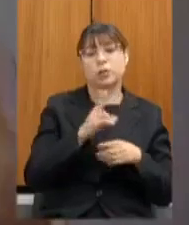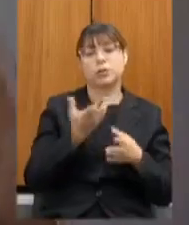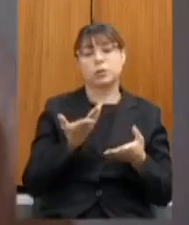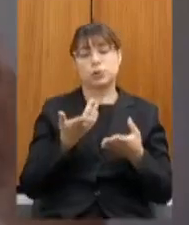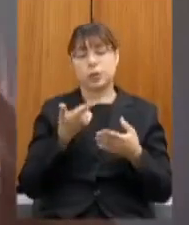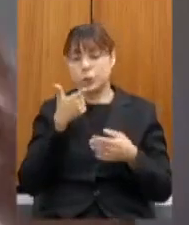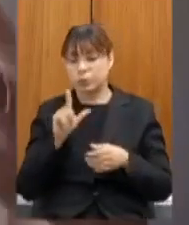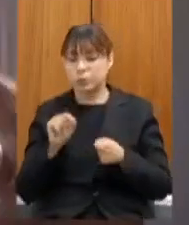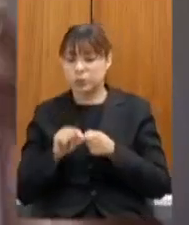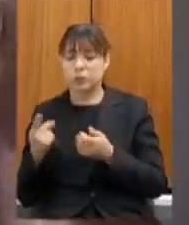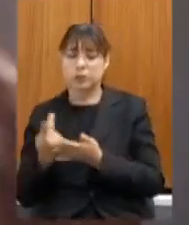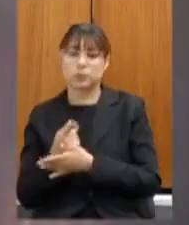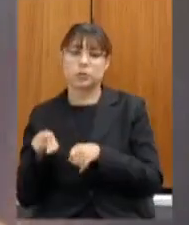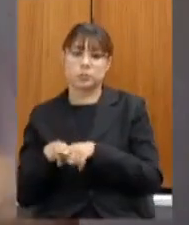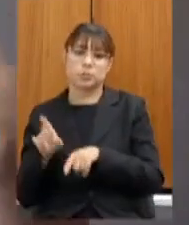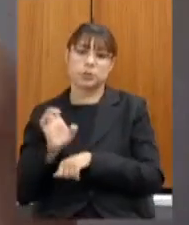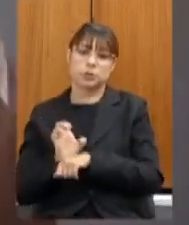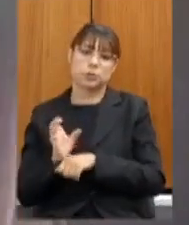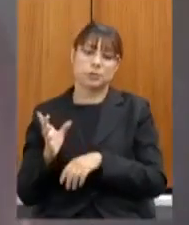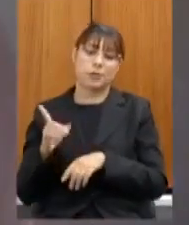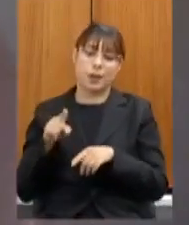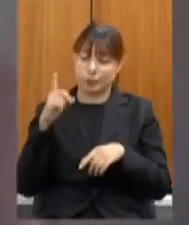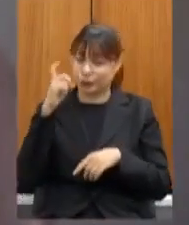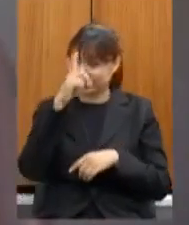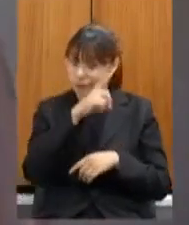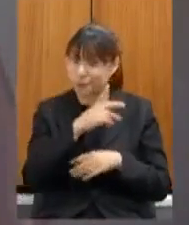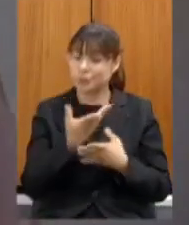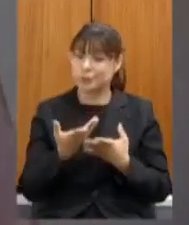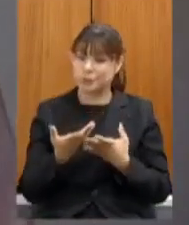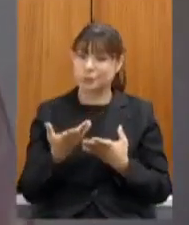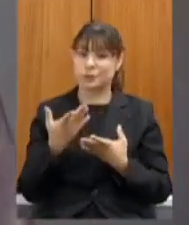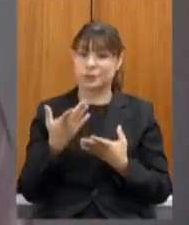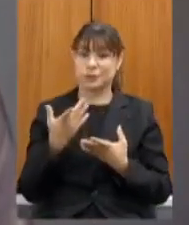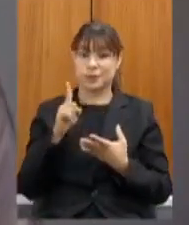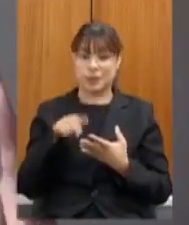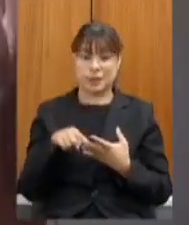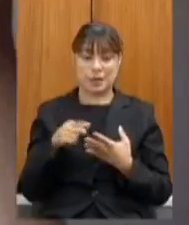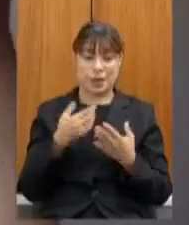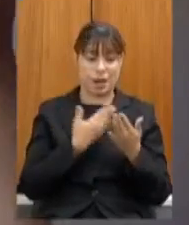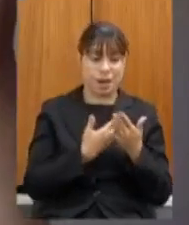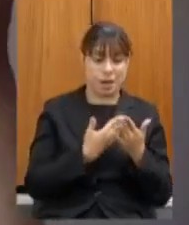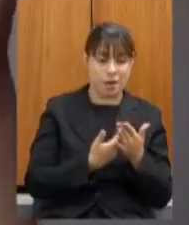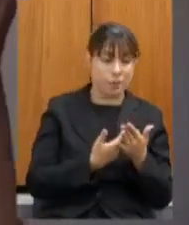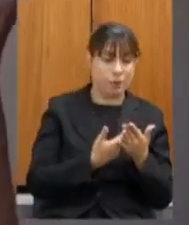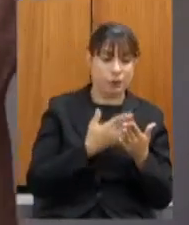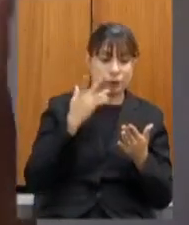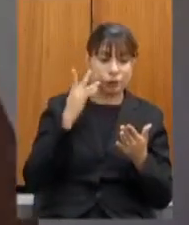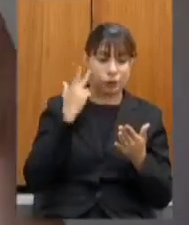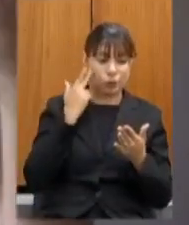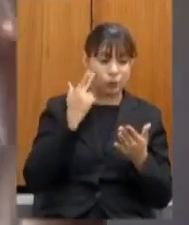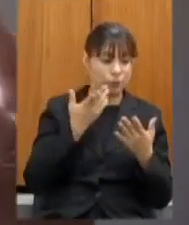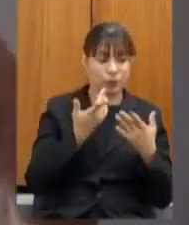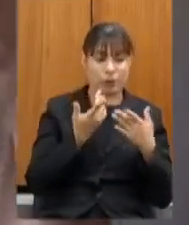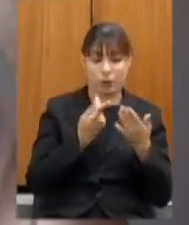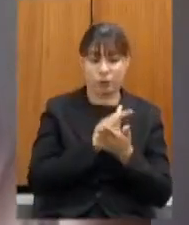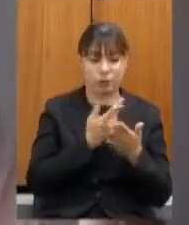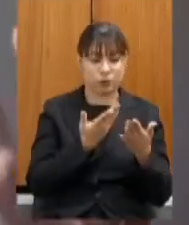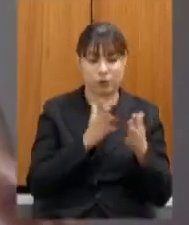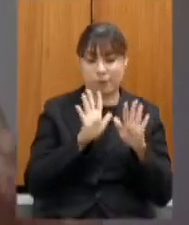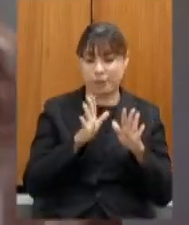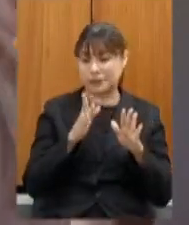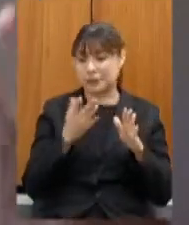muito difícil e é muito desafiador juntar o dia a dia da sala de aula com o que vem sendo discutido e